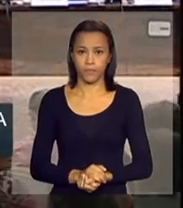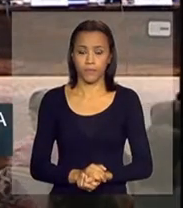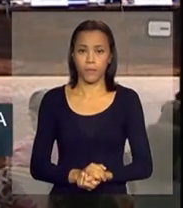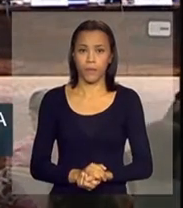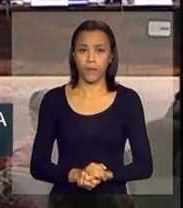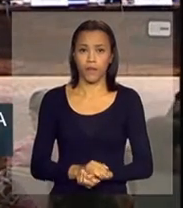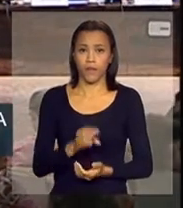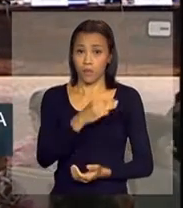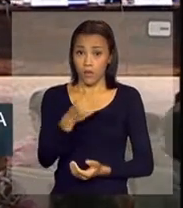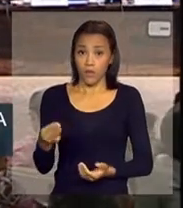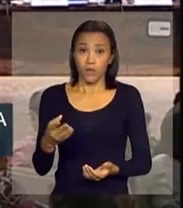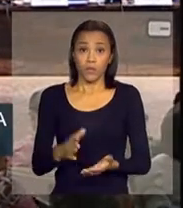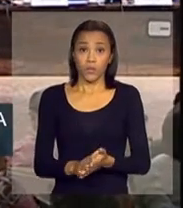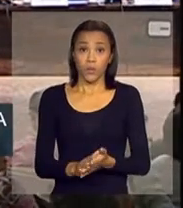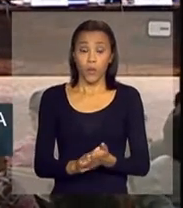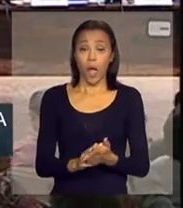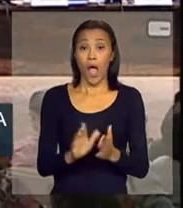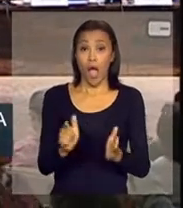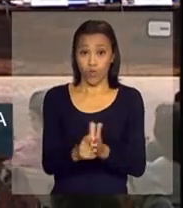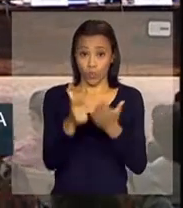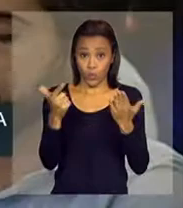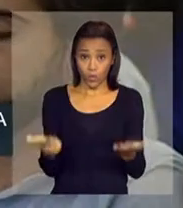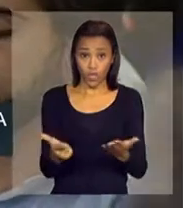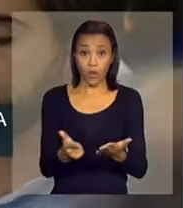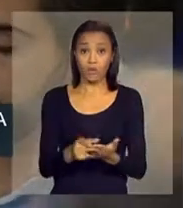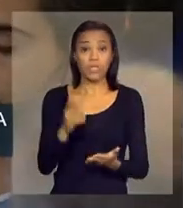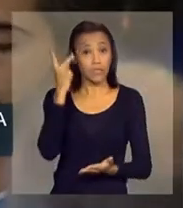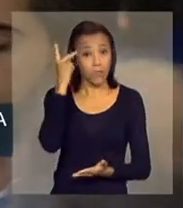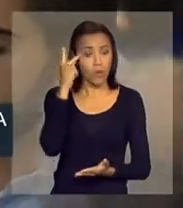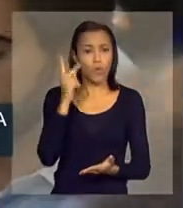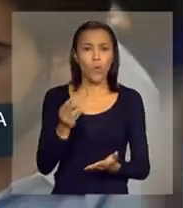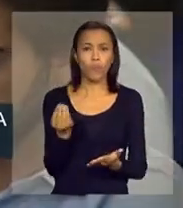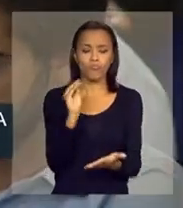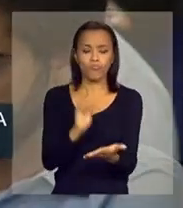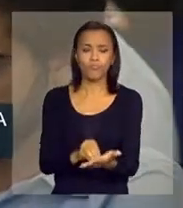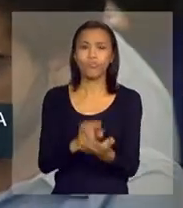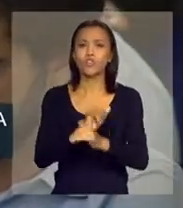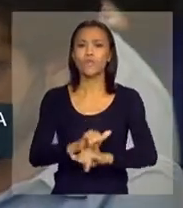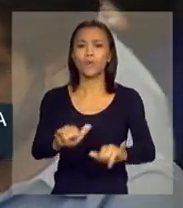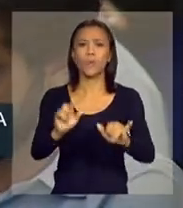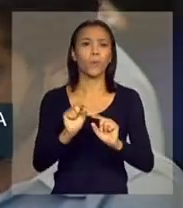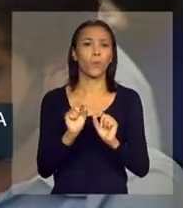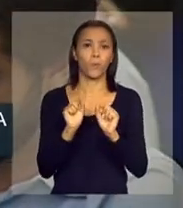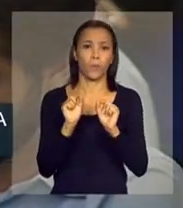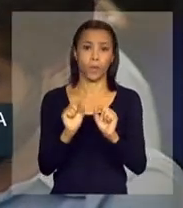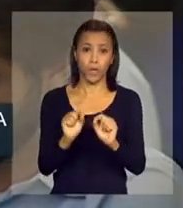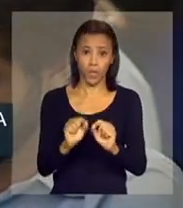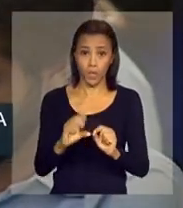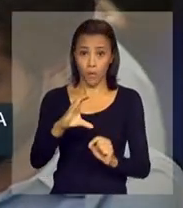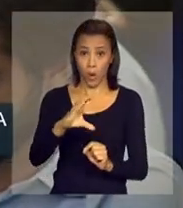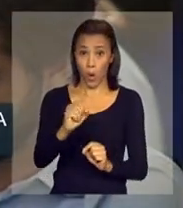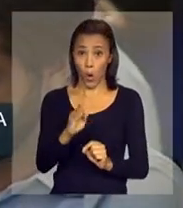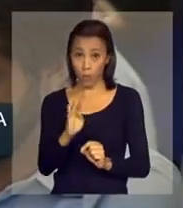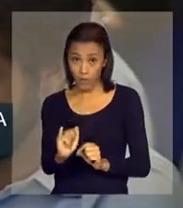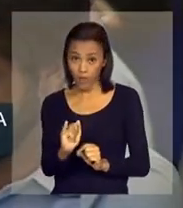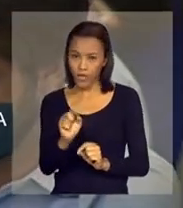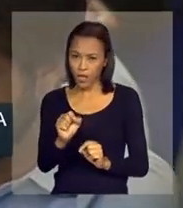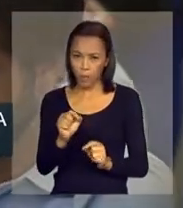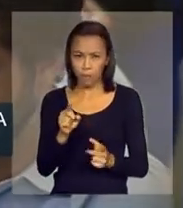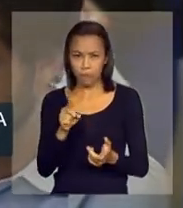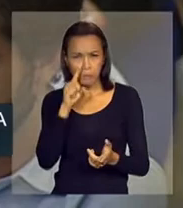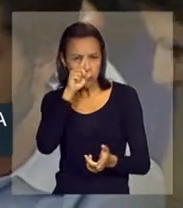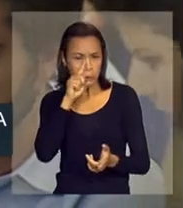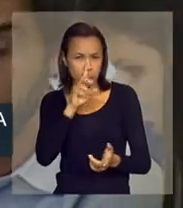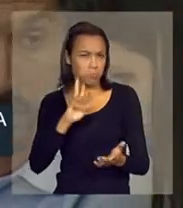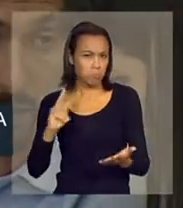Ministro, a Folha de São Paulo publicou hoje uma reportagem sobre o COBE, que é mais uma suspeita em âmbito internacional que é